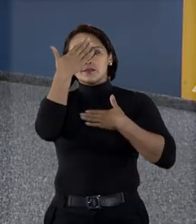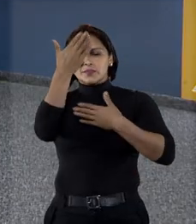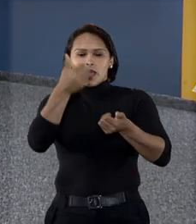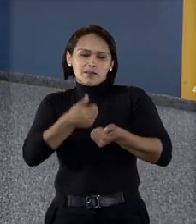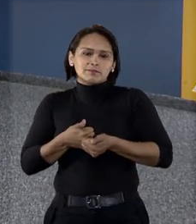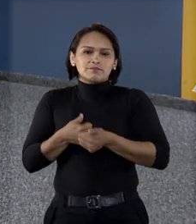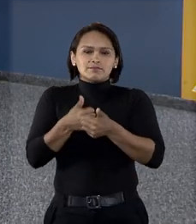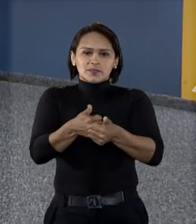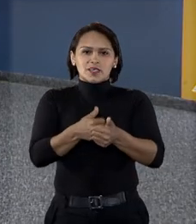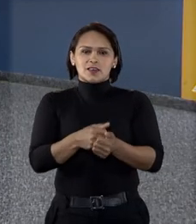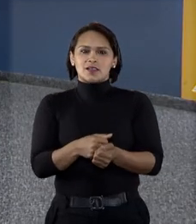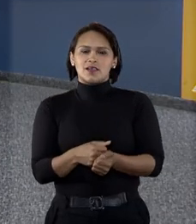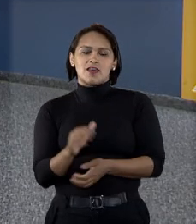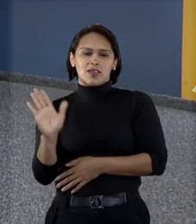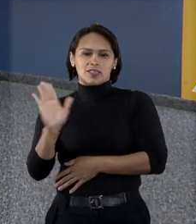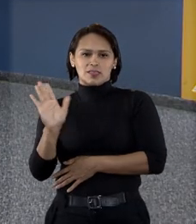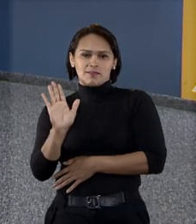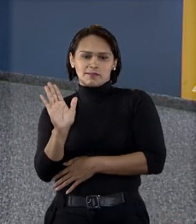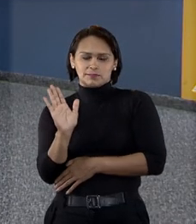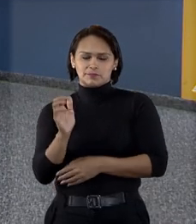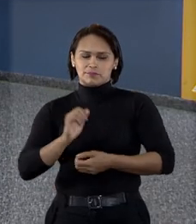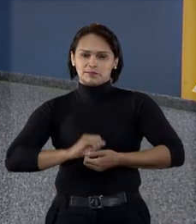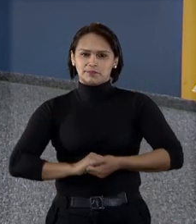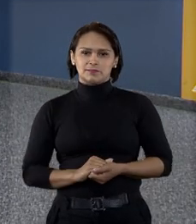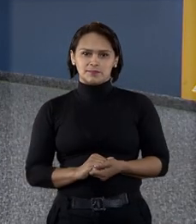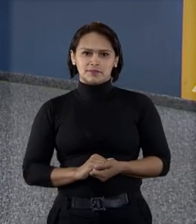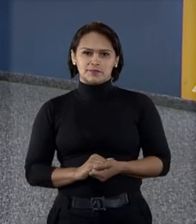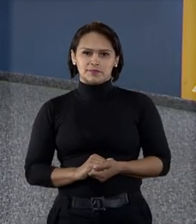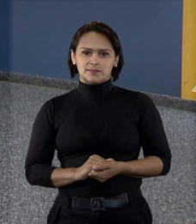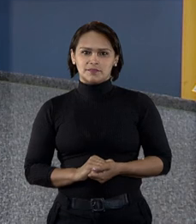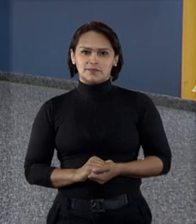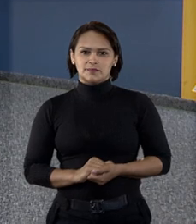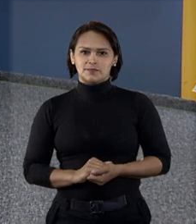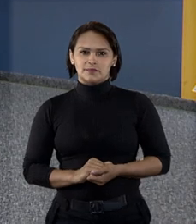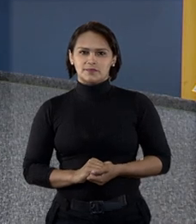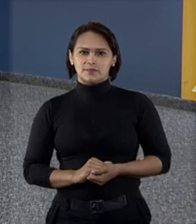Eu agradeço a companhia e até o próximo programa. Tchau!